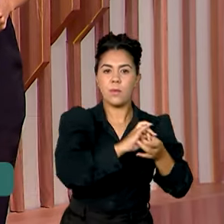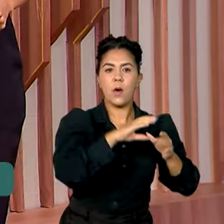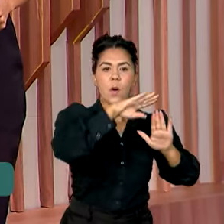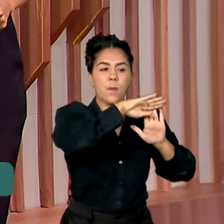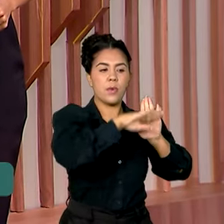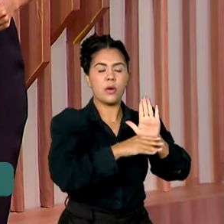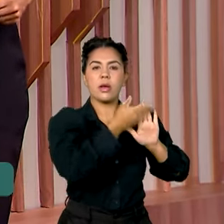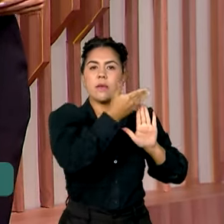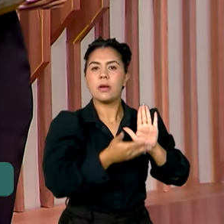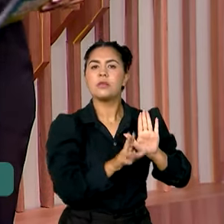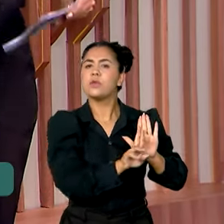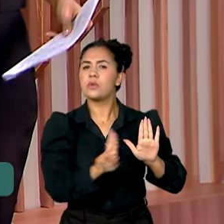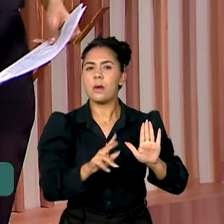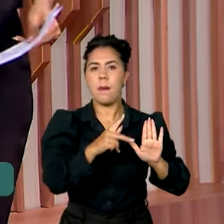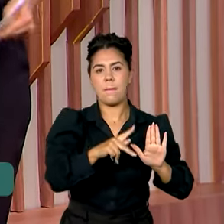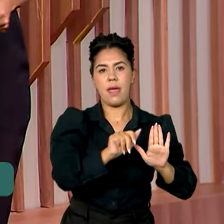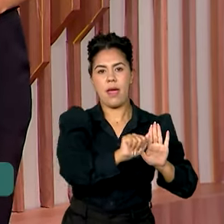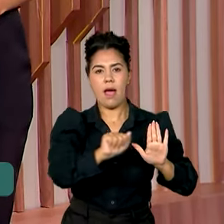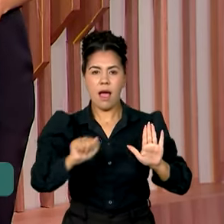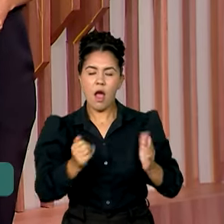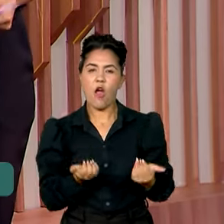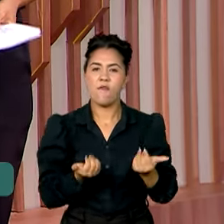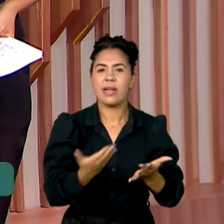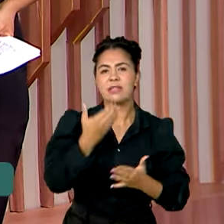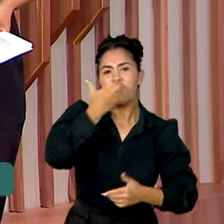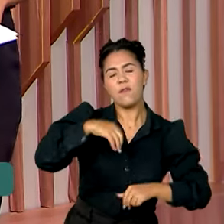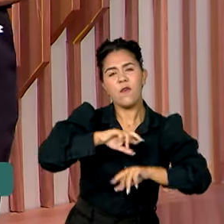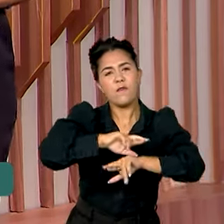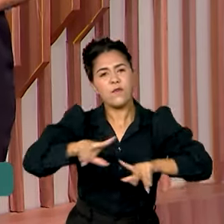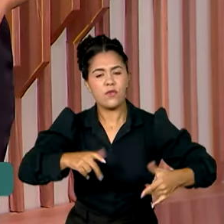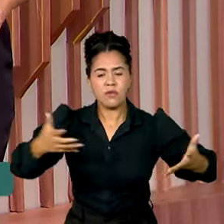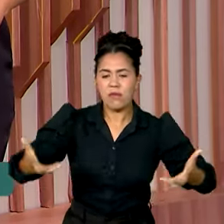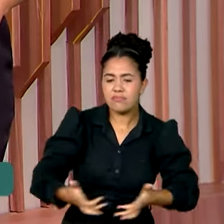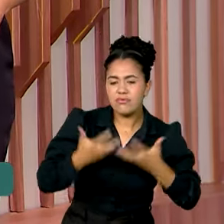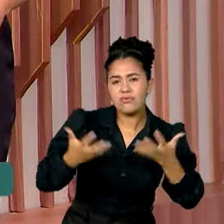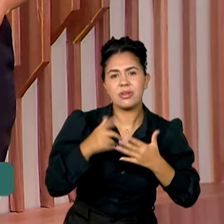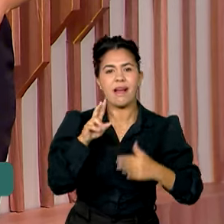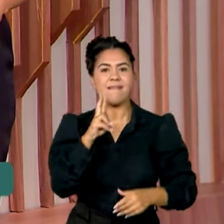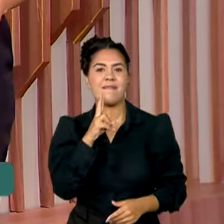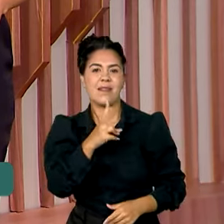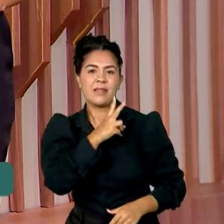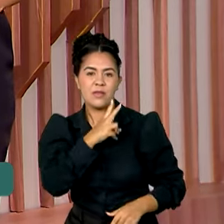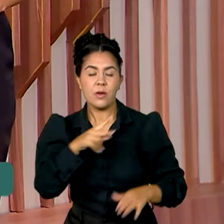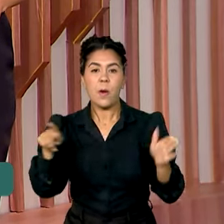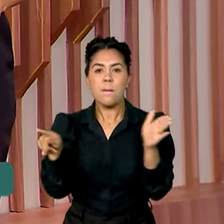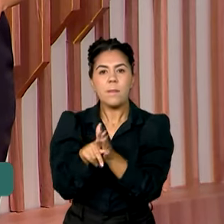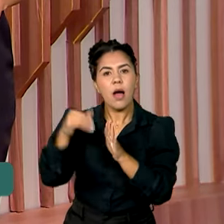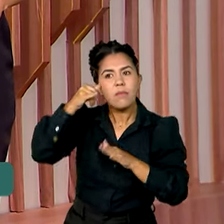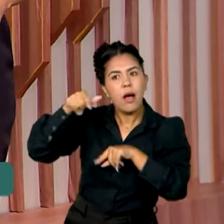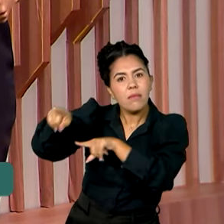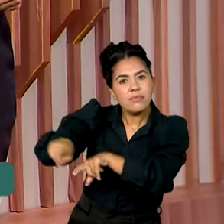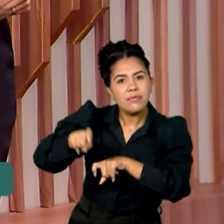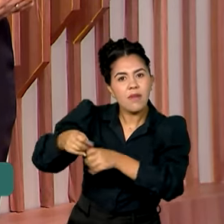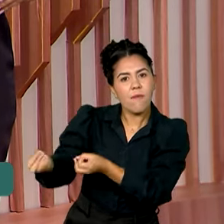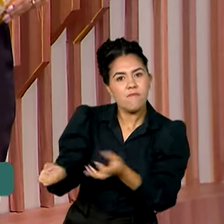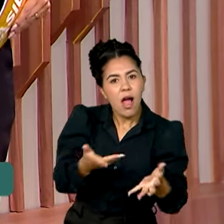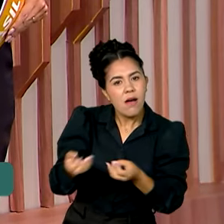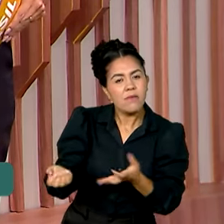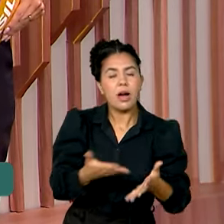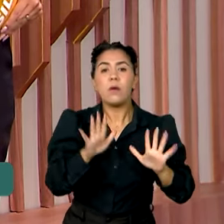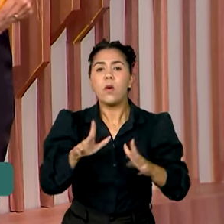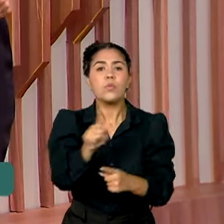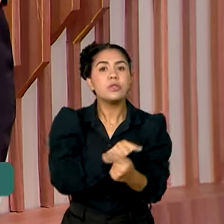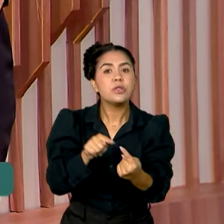o PAA, que oferece frutas, vegetais e hortaliças vindos de pequenas propriedades rurais. O objetivo é ensinar